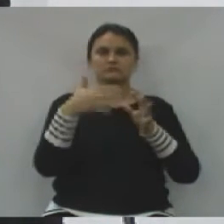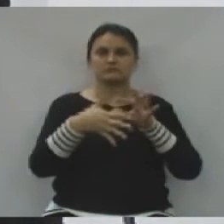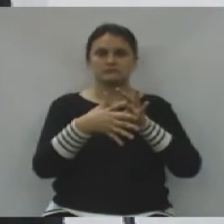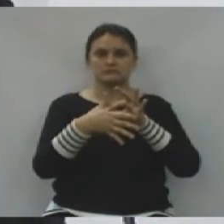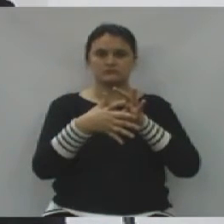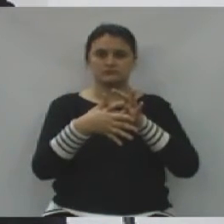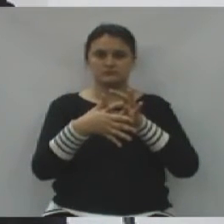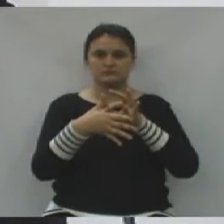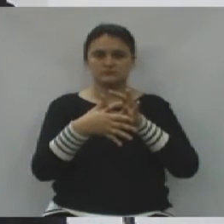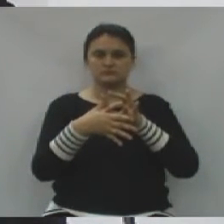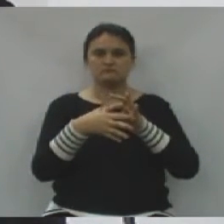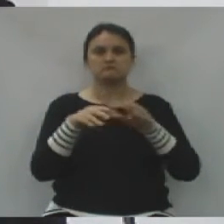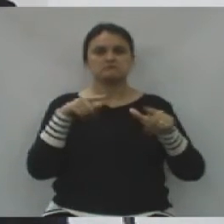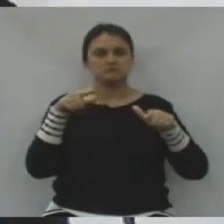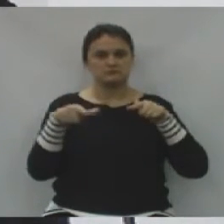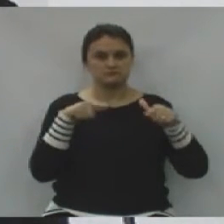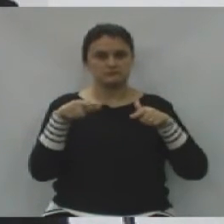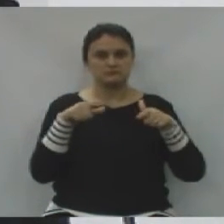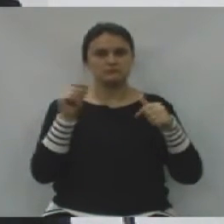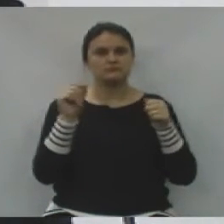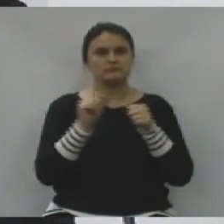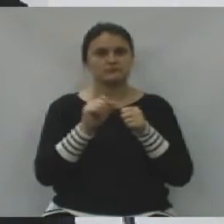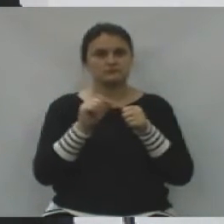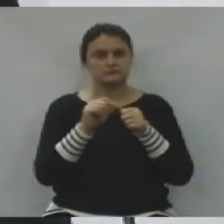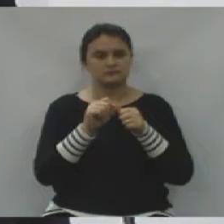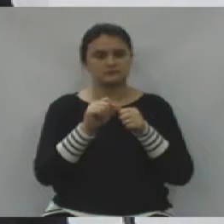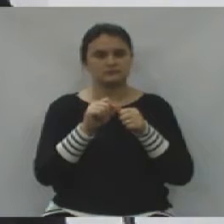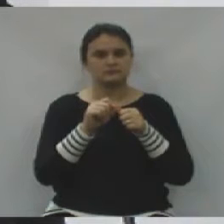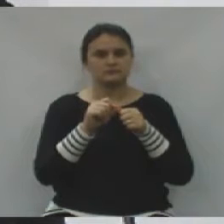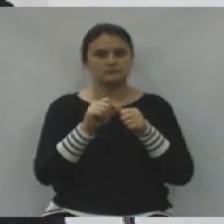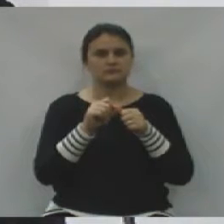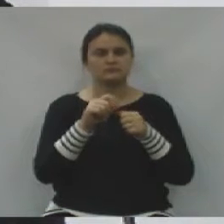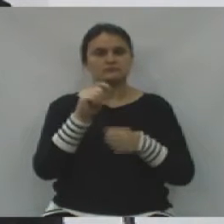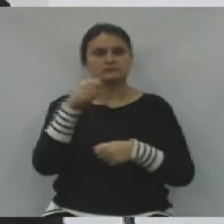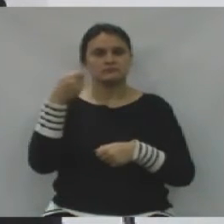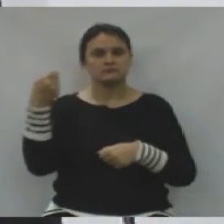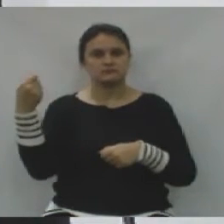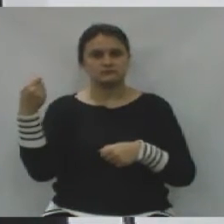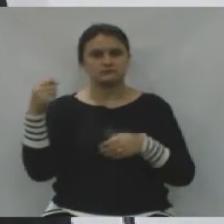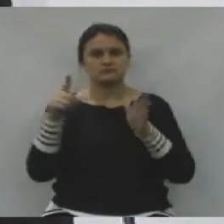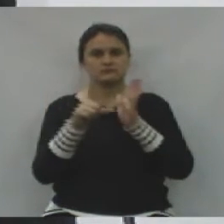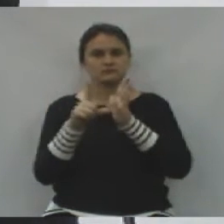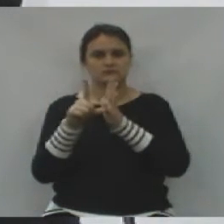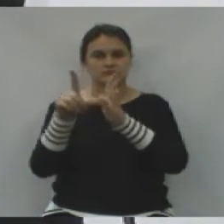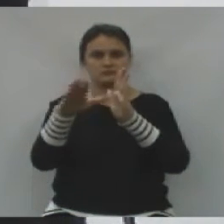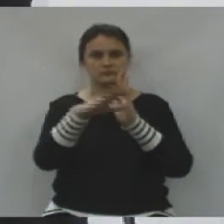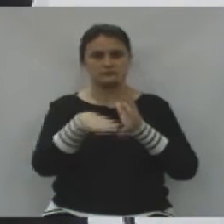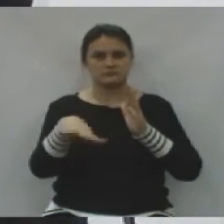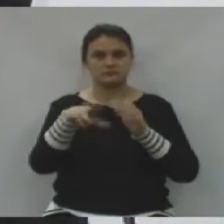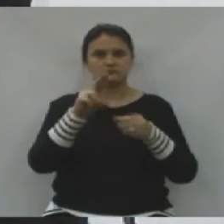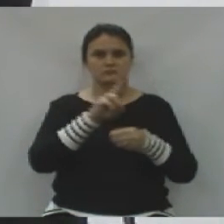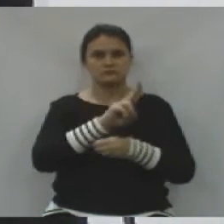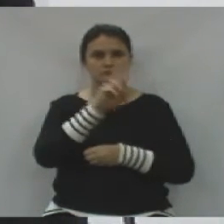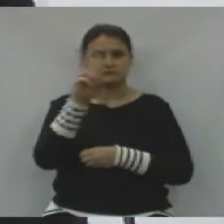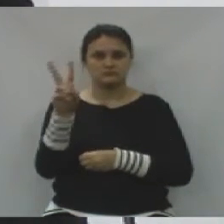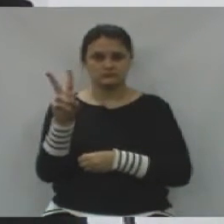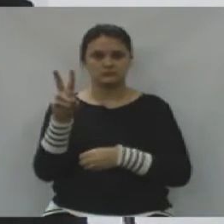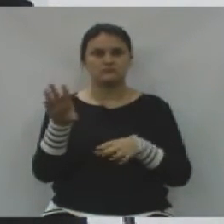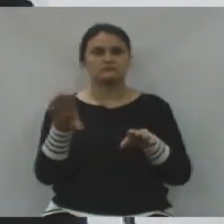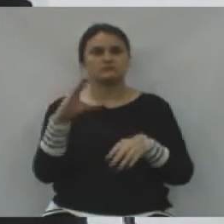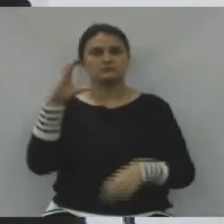É um trabalho realizado pela Associação Comercial de União da Vitória, pela